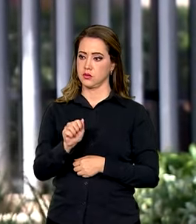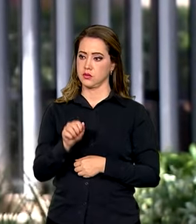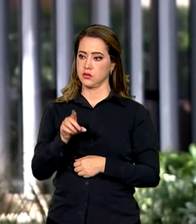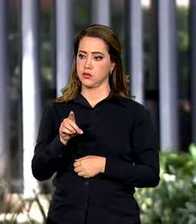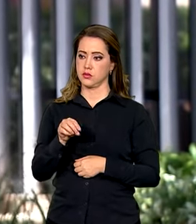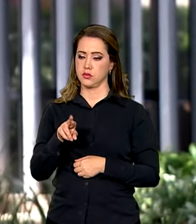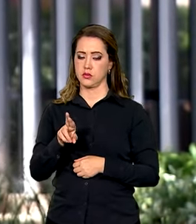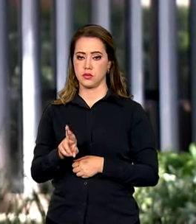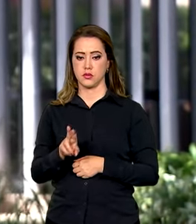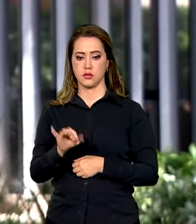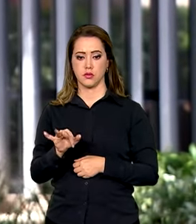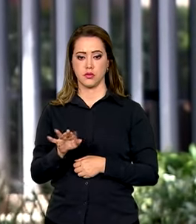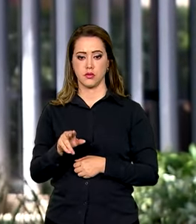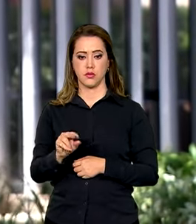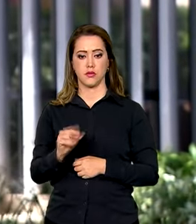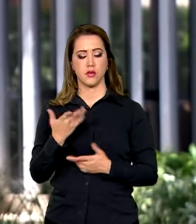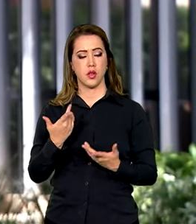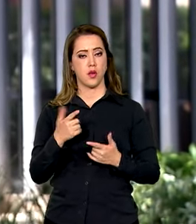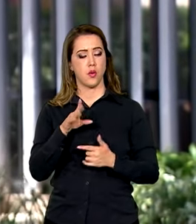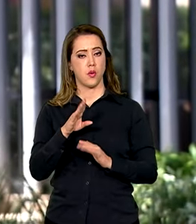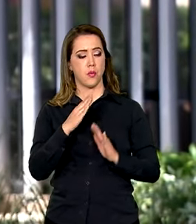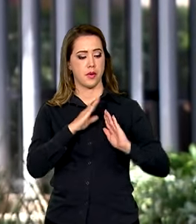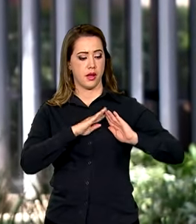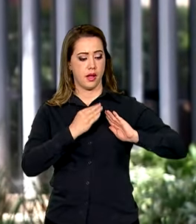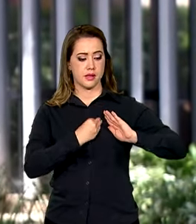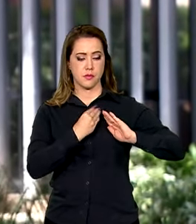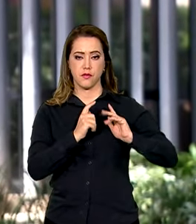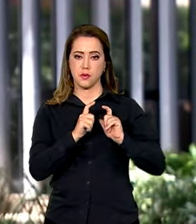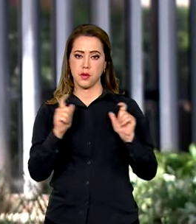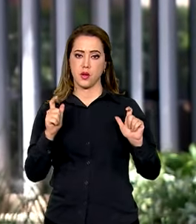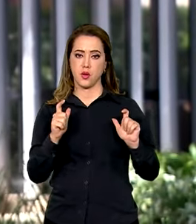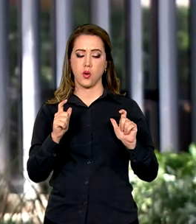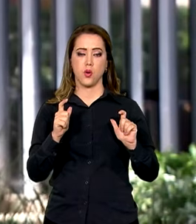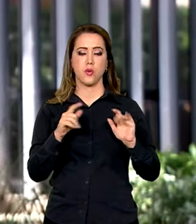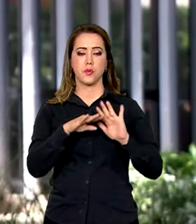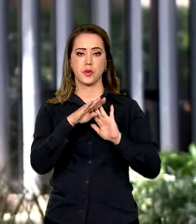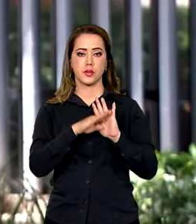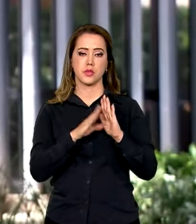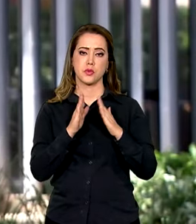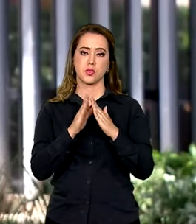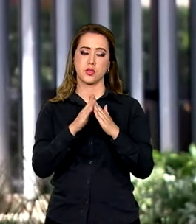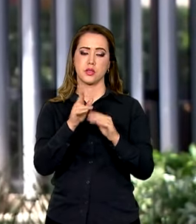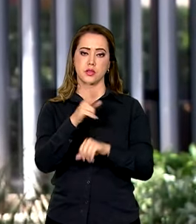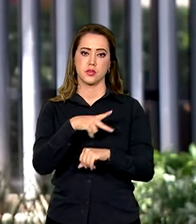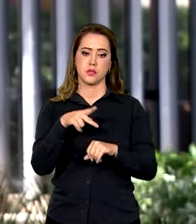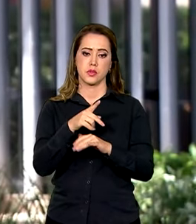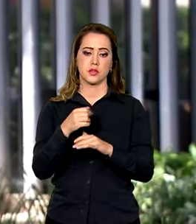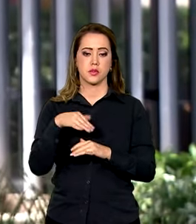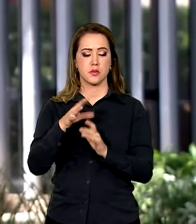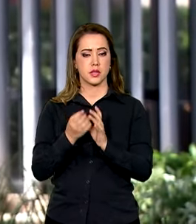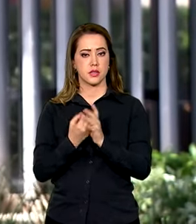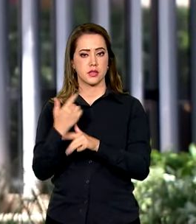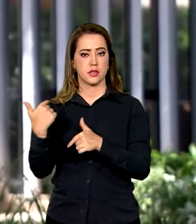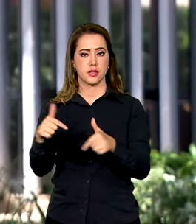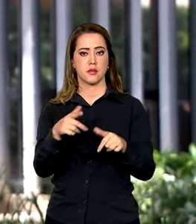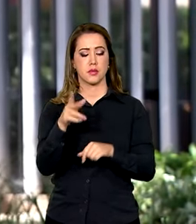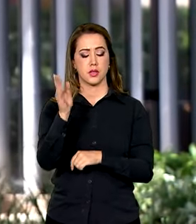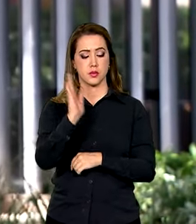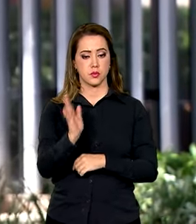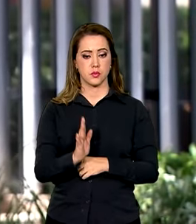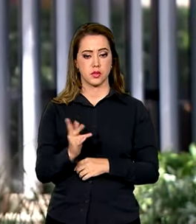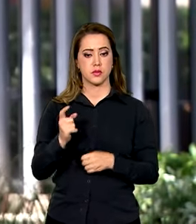O Minha Casa Minha Vida é o maior programa habitacional do país e um dos maiores geradores de empregos do Brasil.